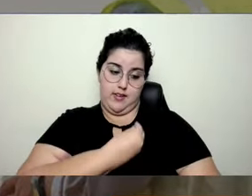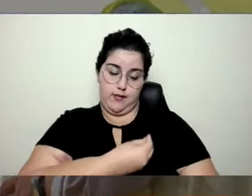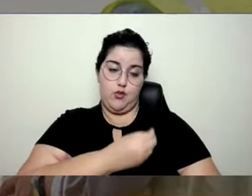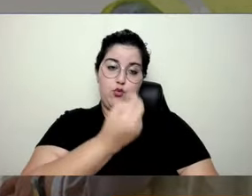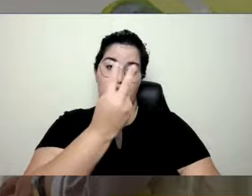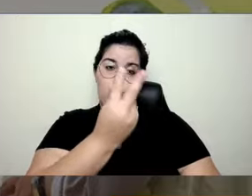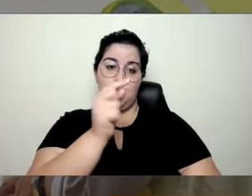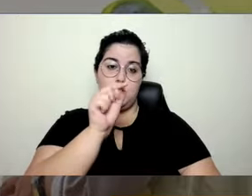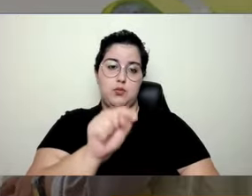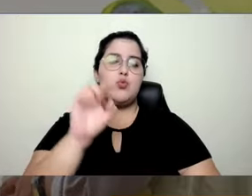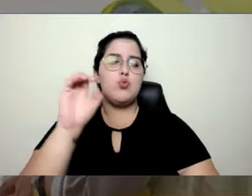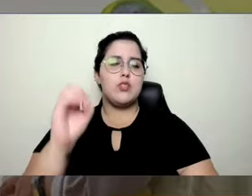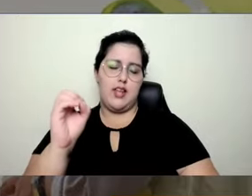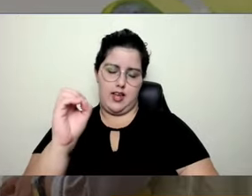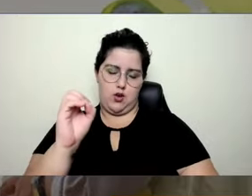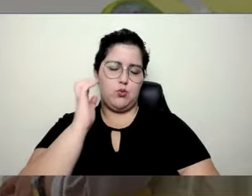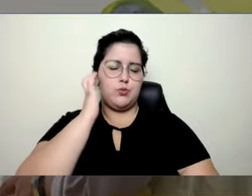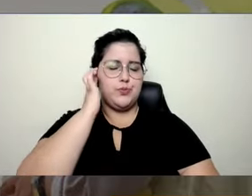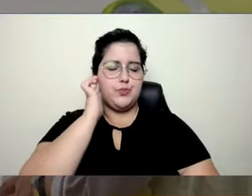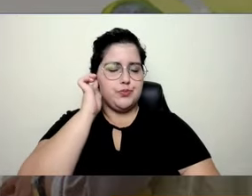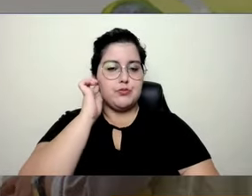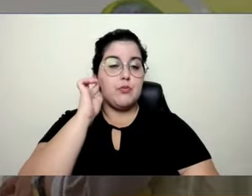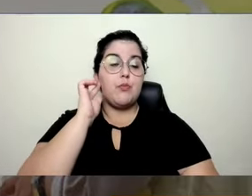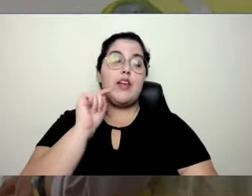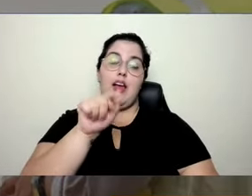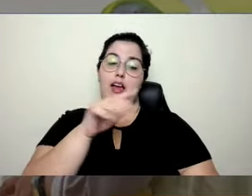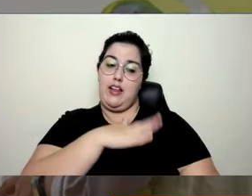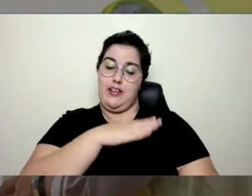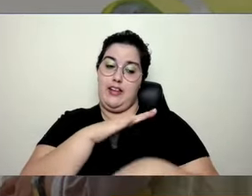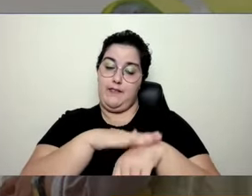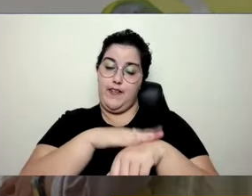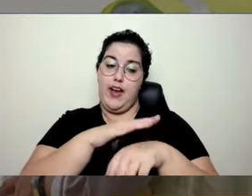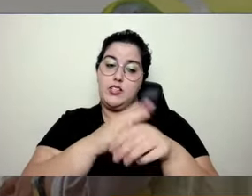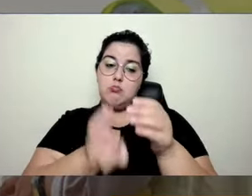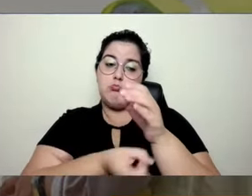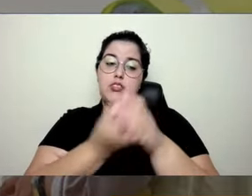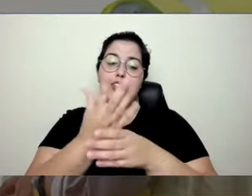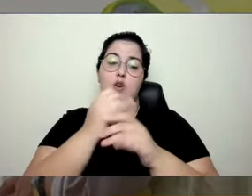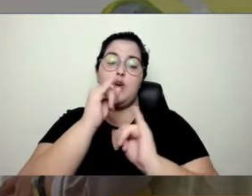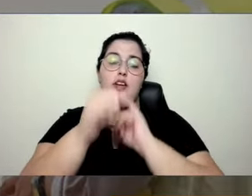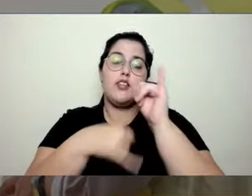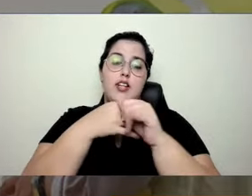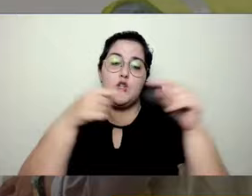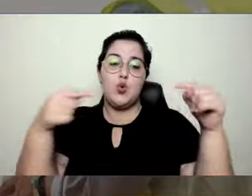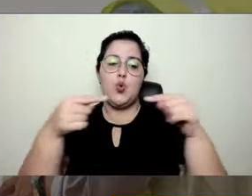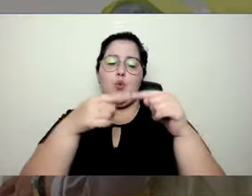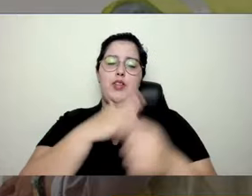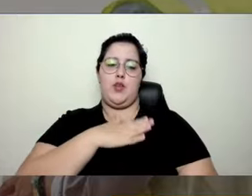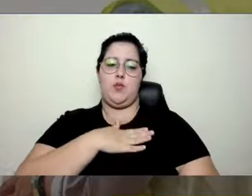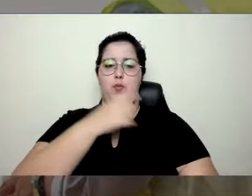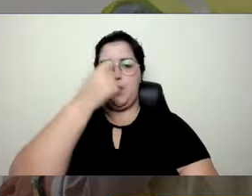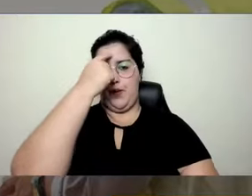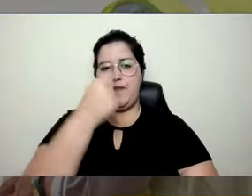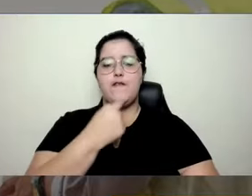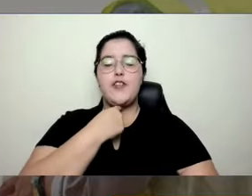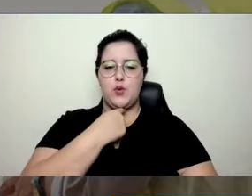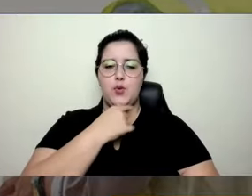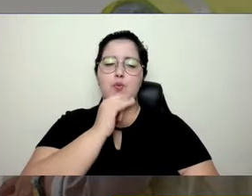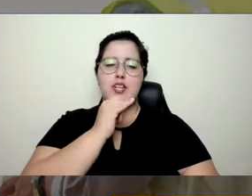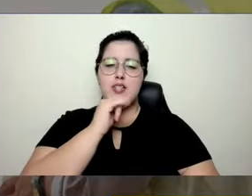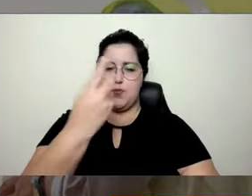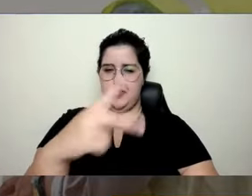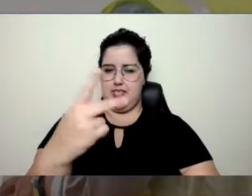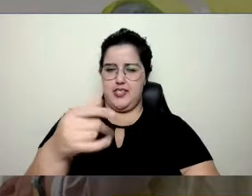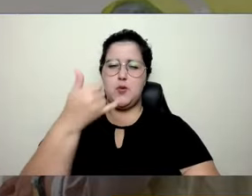dados que você coloca lá e formula uma internet apenas para você. Então, se eu pegar seu celular,